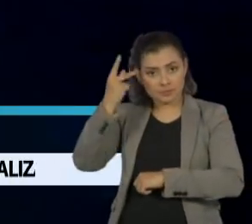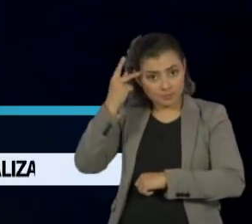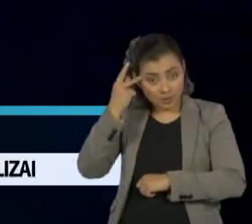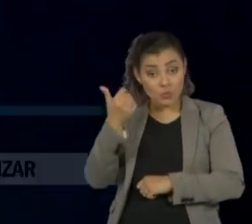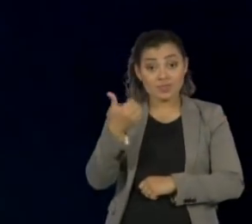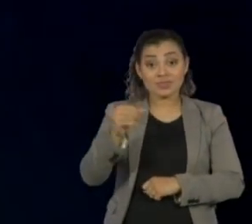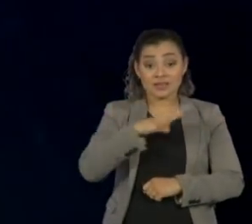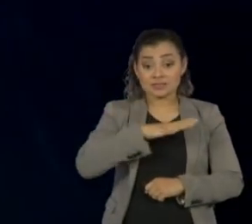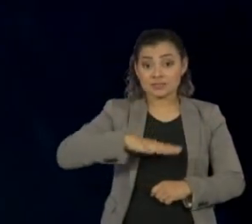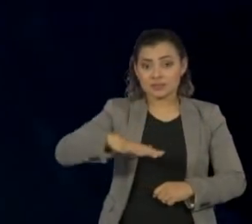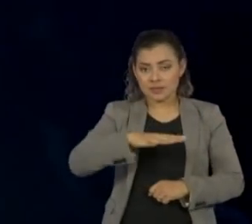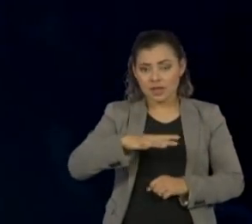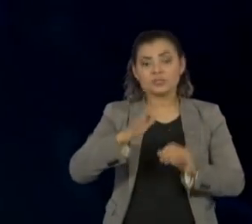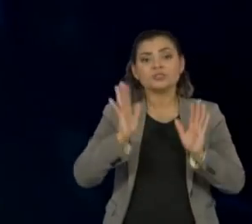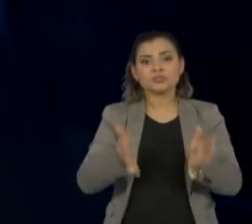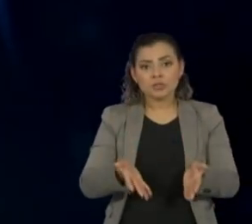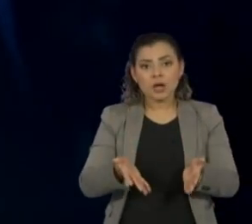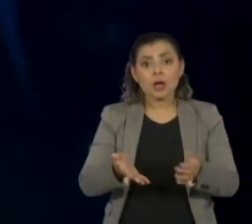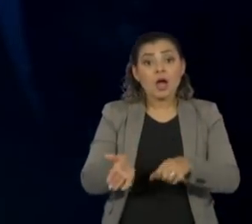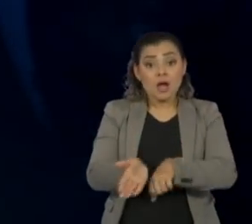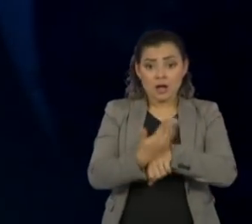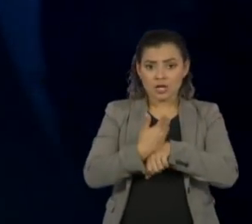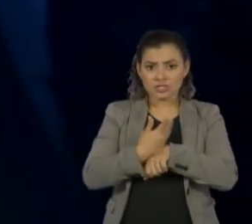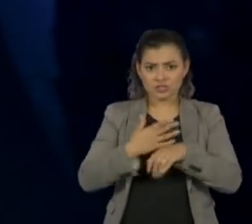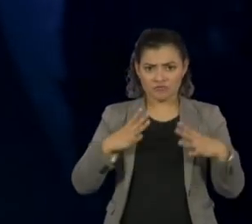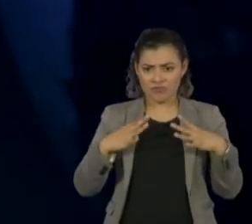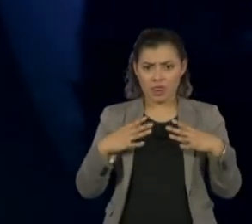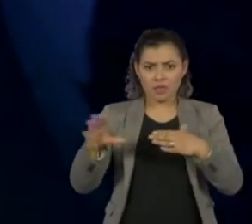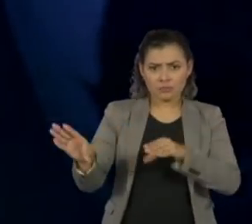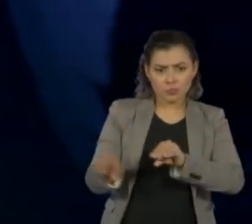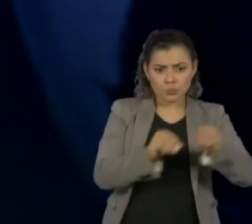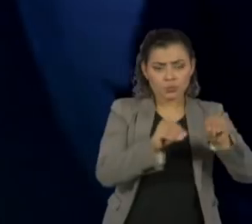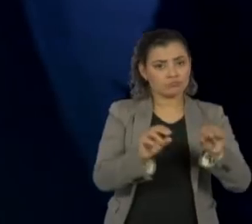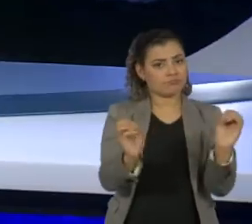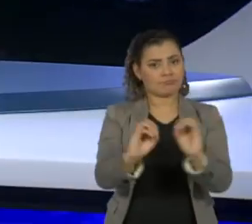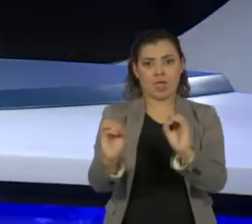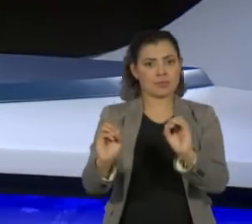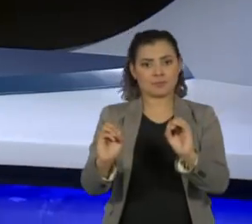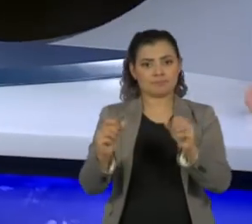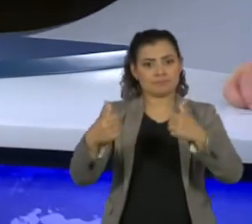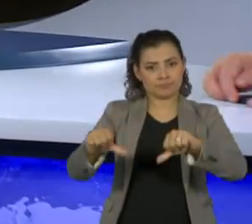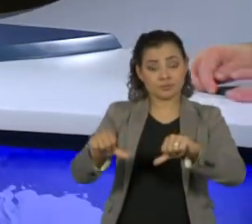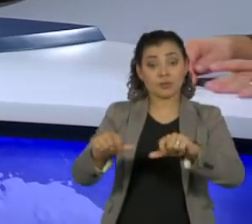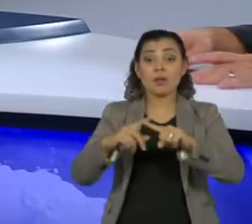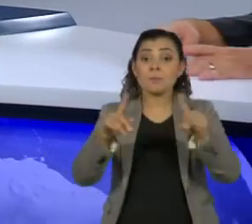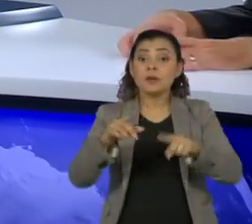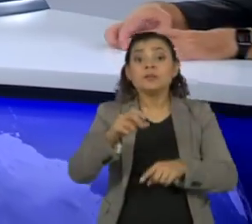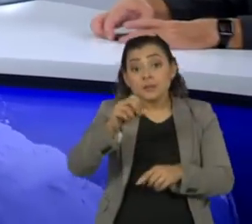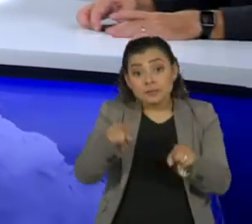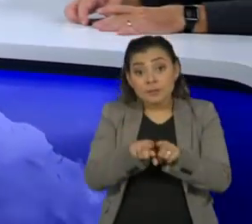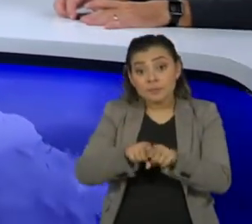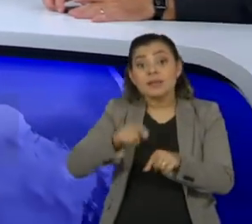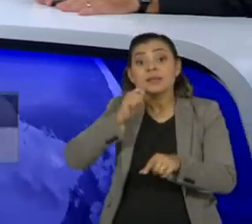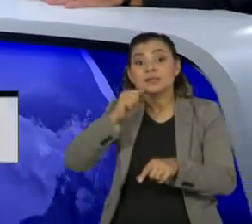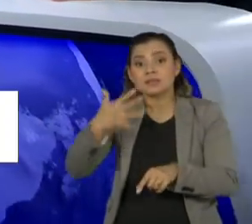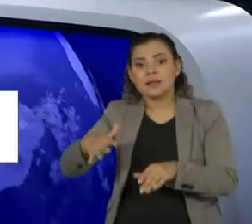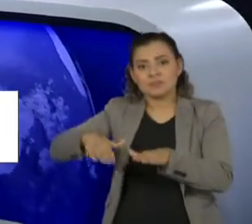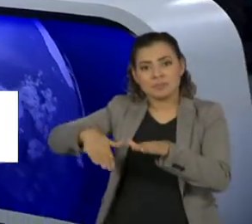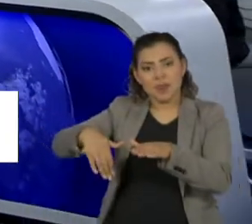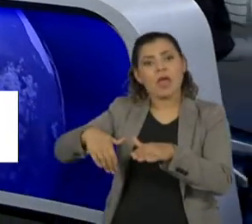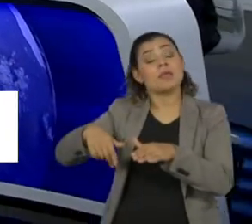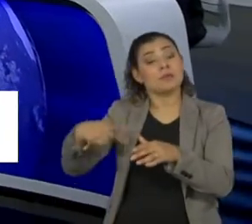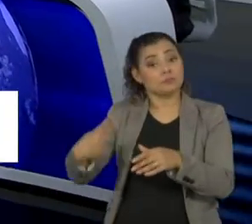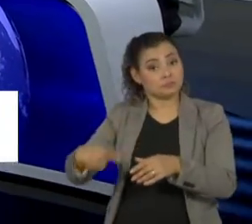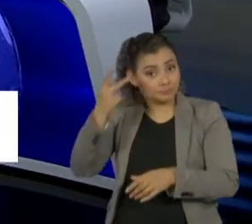cidades da região metropolitana não anteciparam feriados para o avanço do coronavírus. E ainda, municípios do litoral de São Paulo têm barreiras para